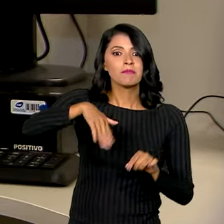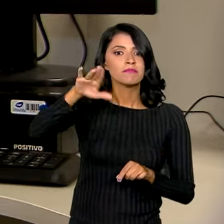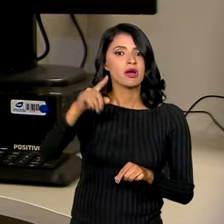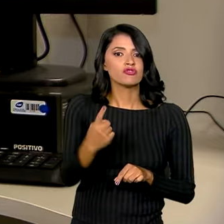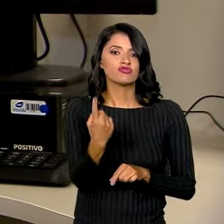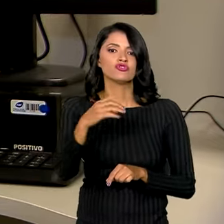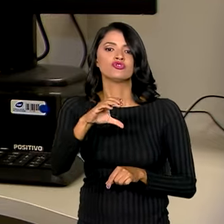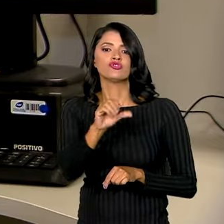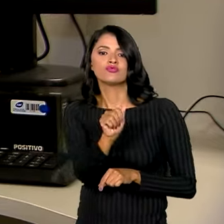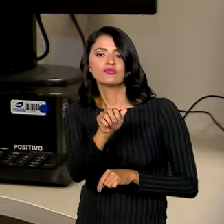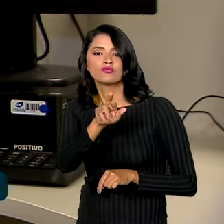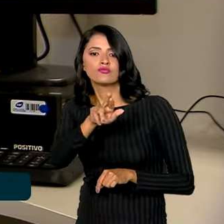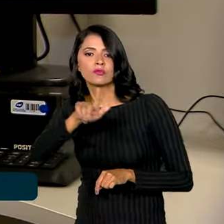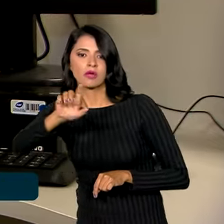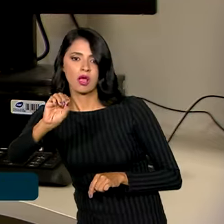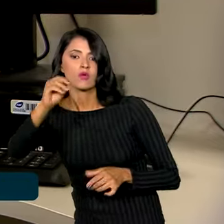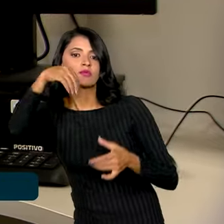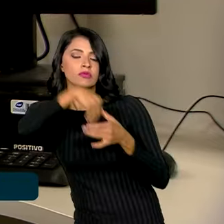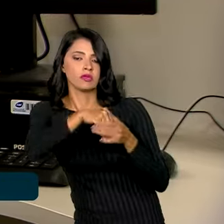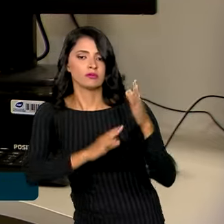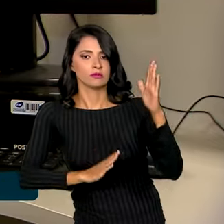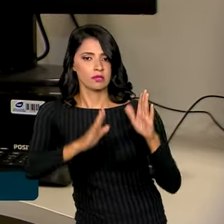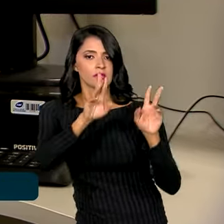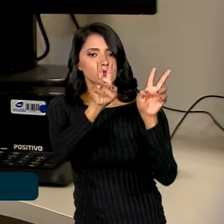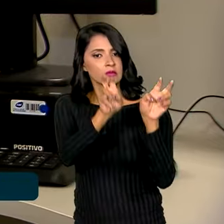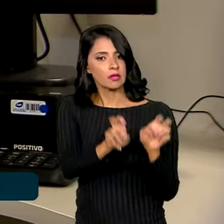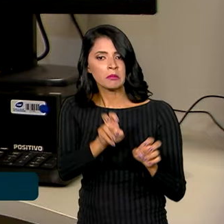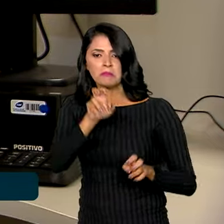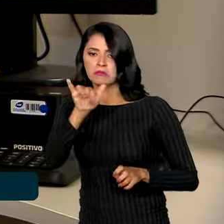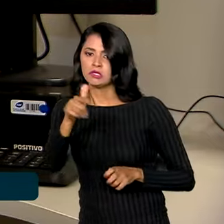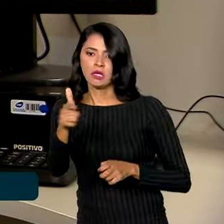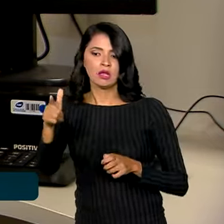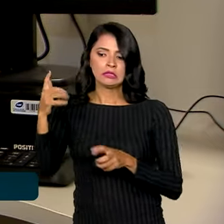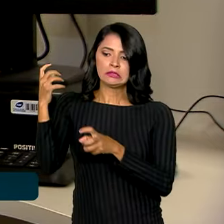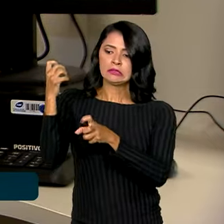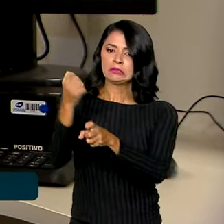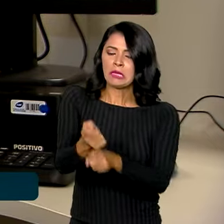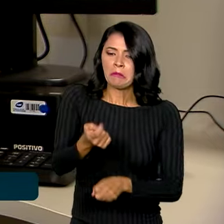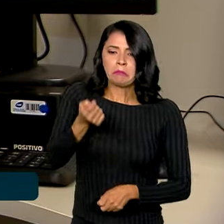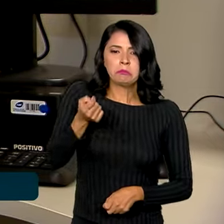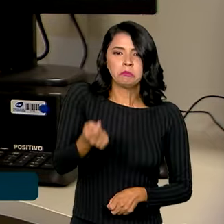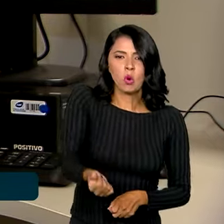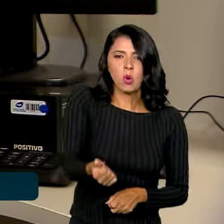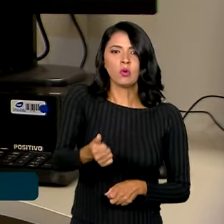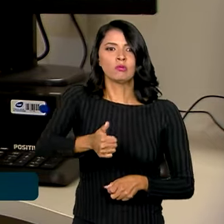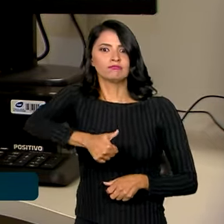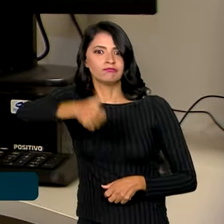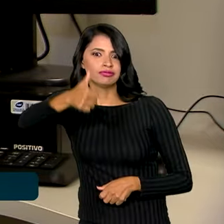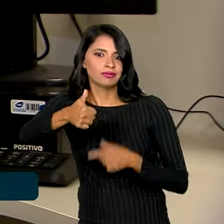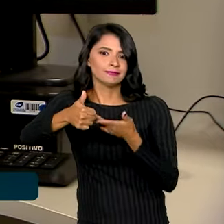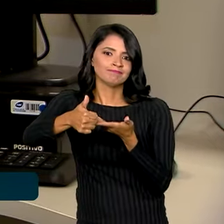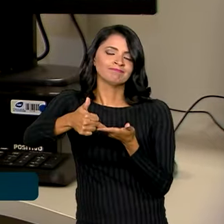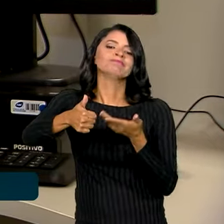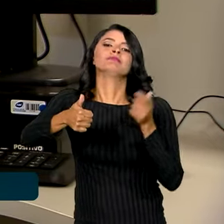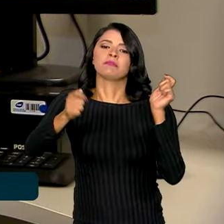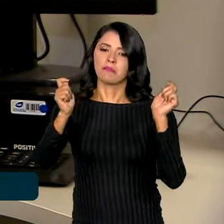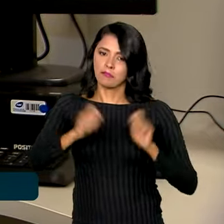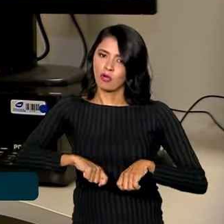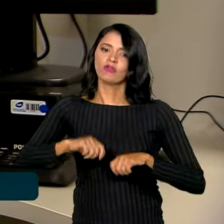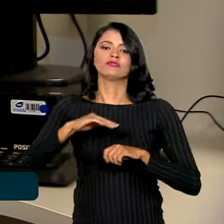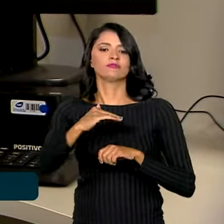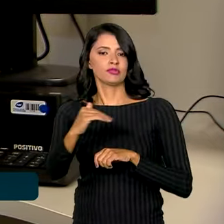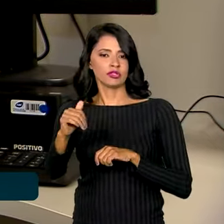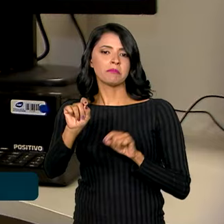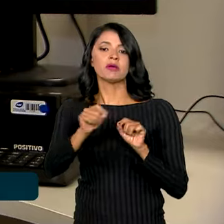interesse dentro do bloco temático. Caso ele não tenha pontuação suficiente para o cargo de preferência, poderá ser